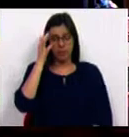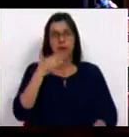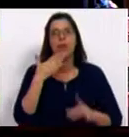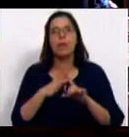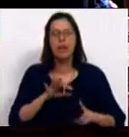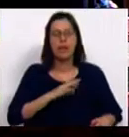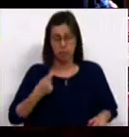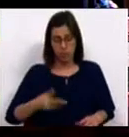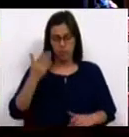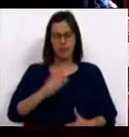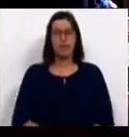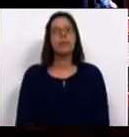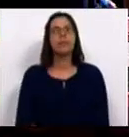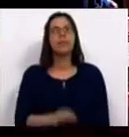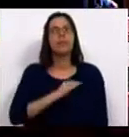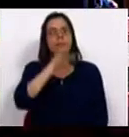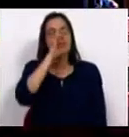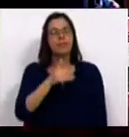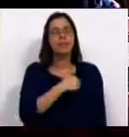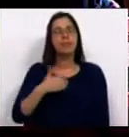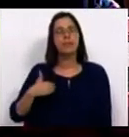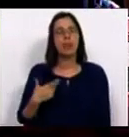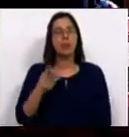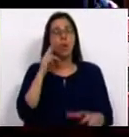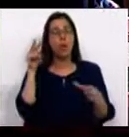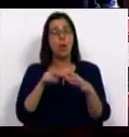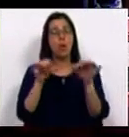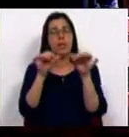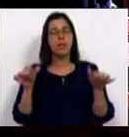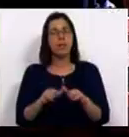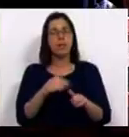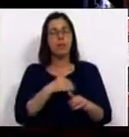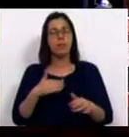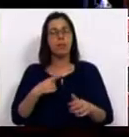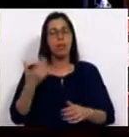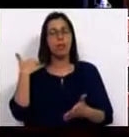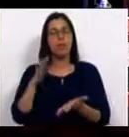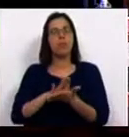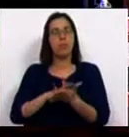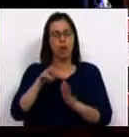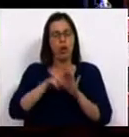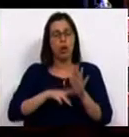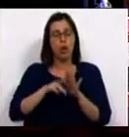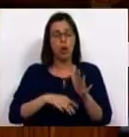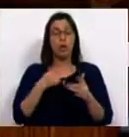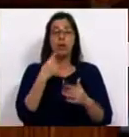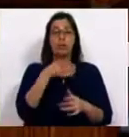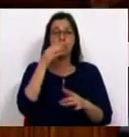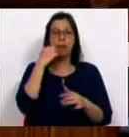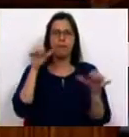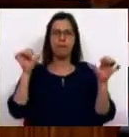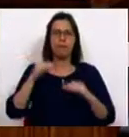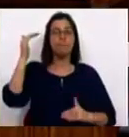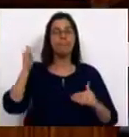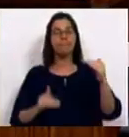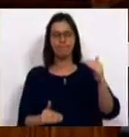Obrigado, Sr. Presidente. Sr. Ministro da Saúde, o Observatório do Sistema de Saúde publicou recentemente um relatório dando nota do agravamento